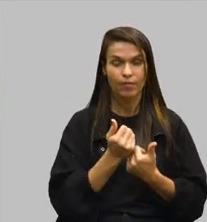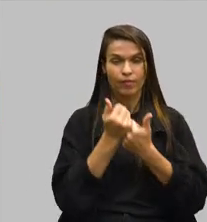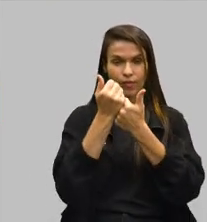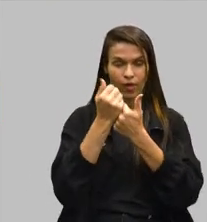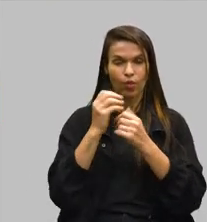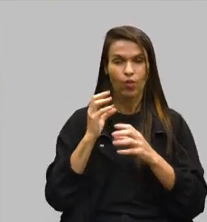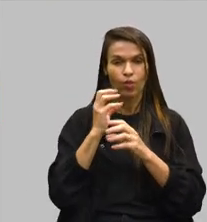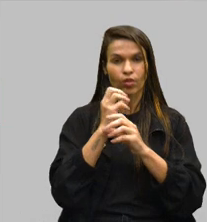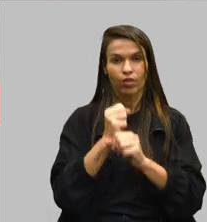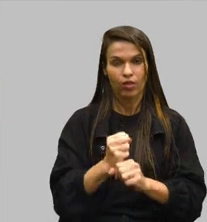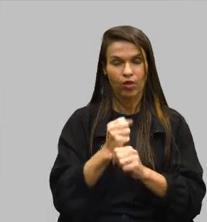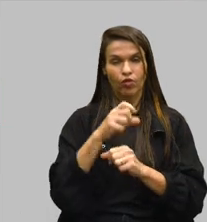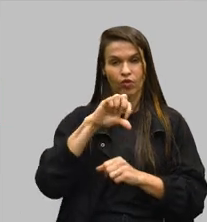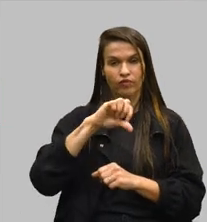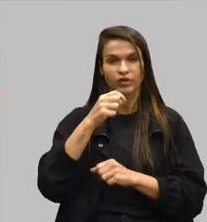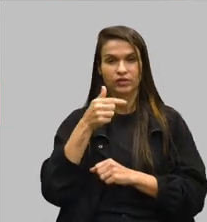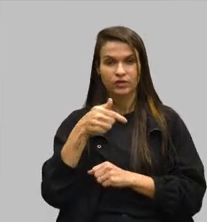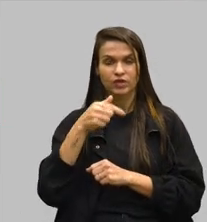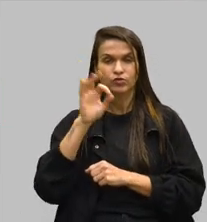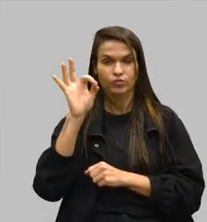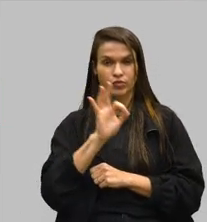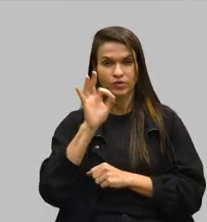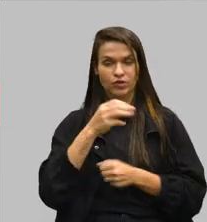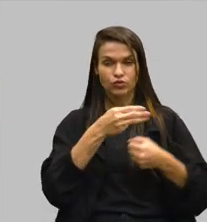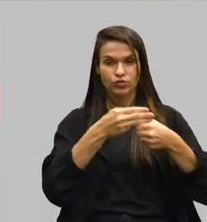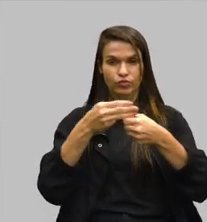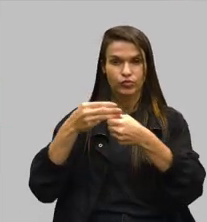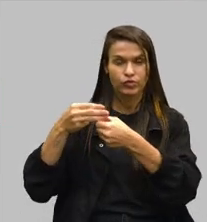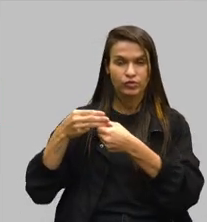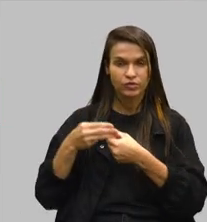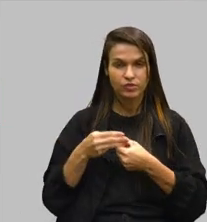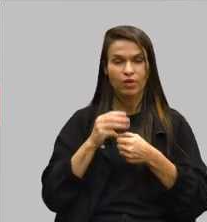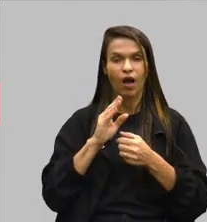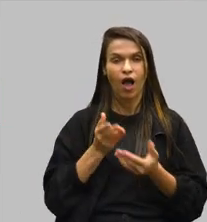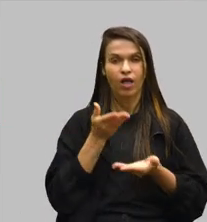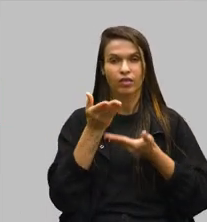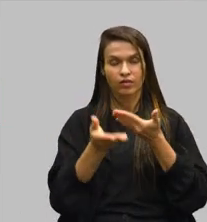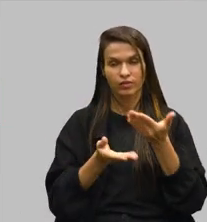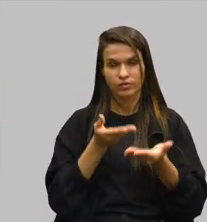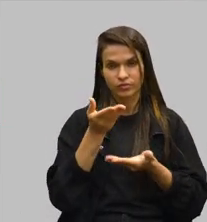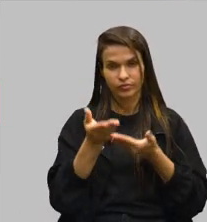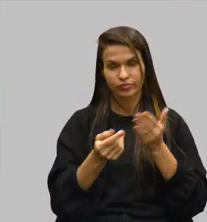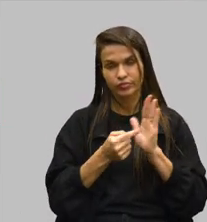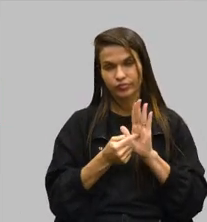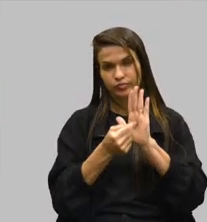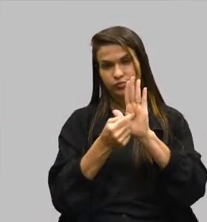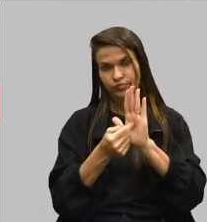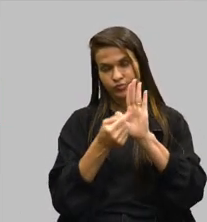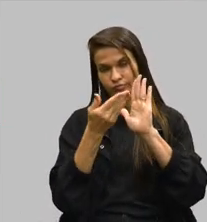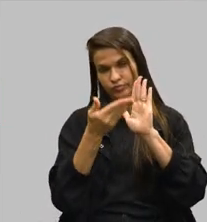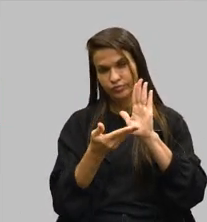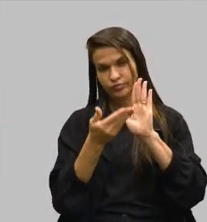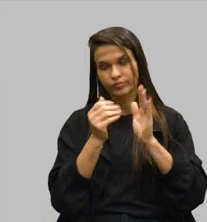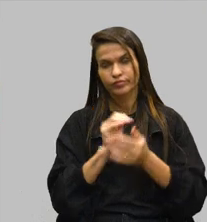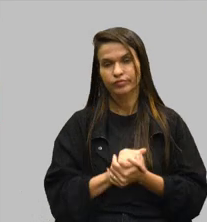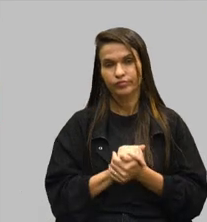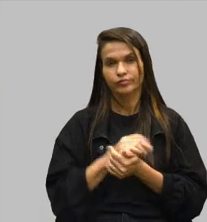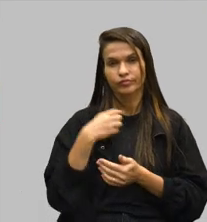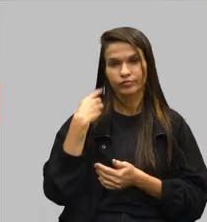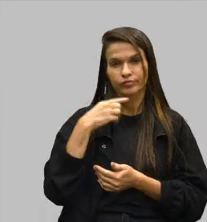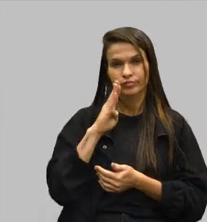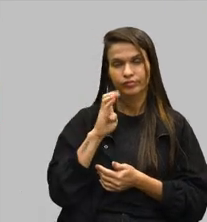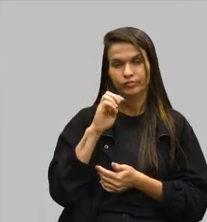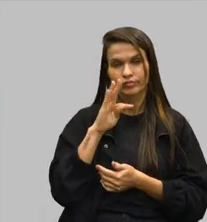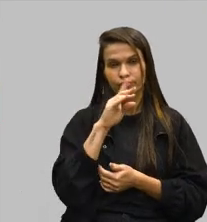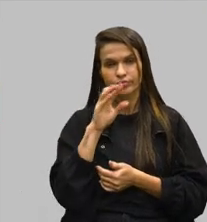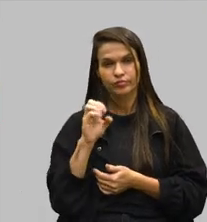totalizando 97% dos municípios atendidos. A apresentação é essa, deputado Betão. Quero agradecer a